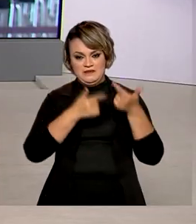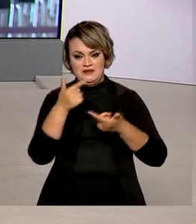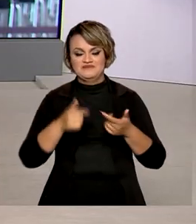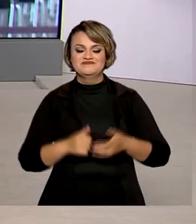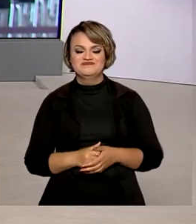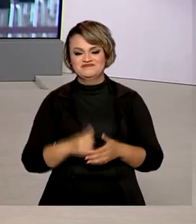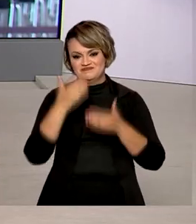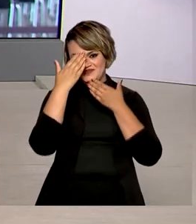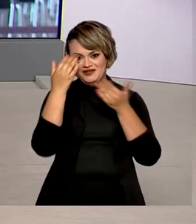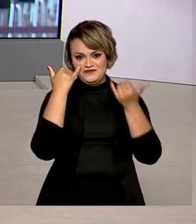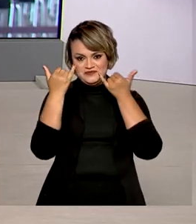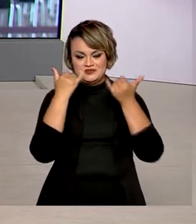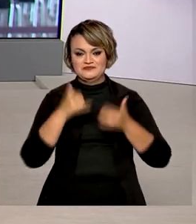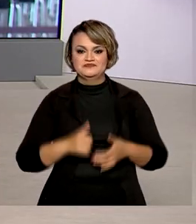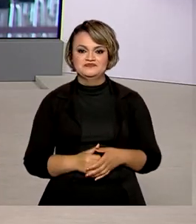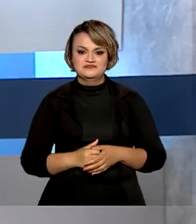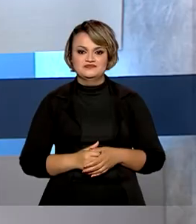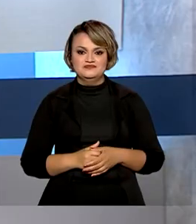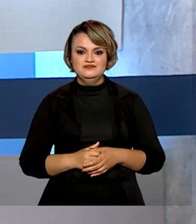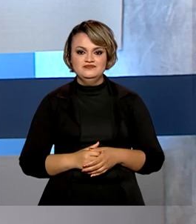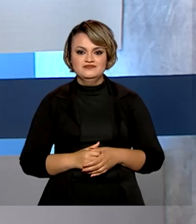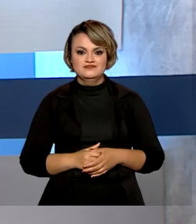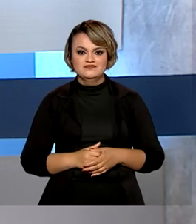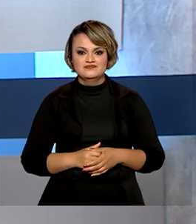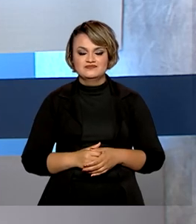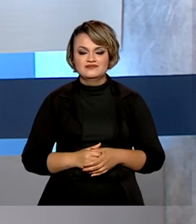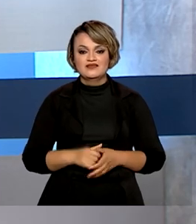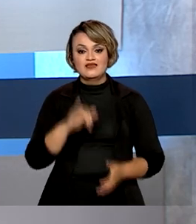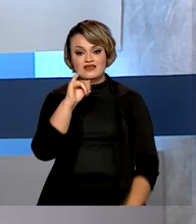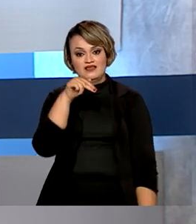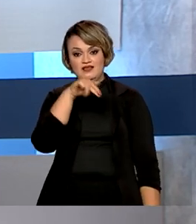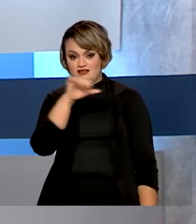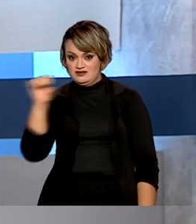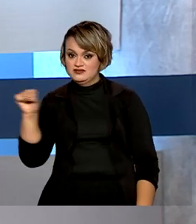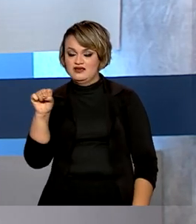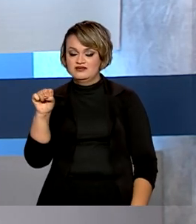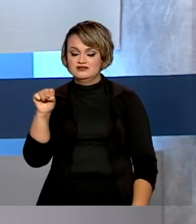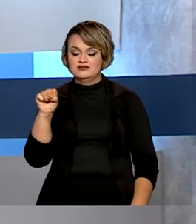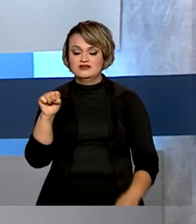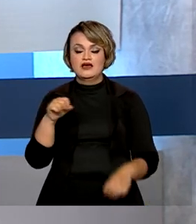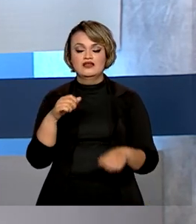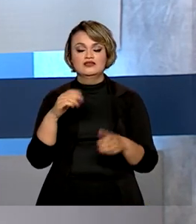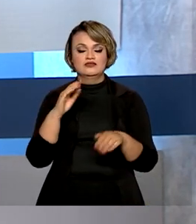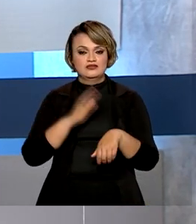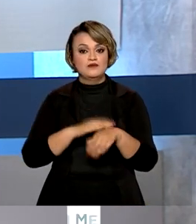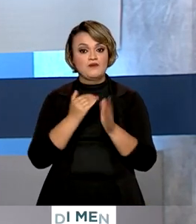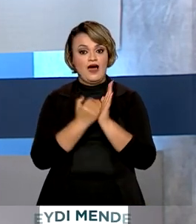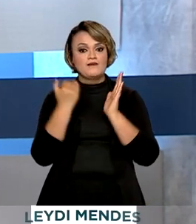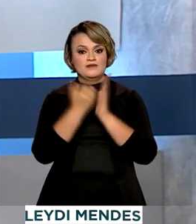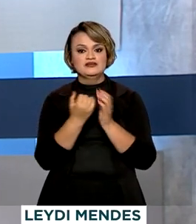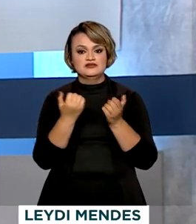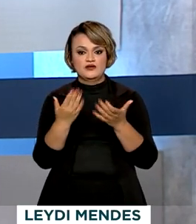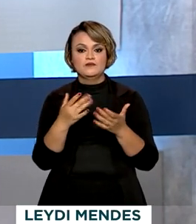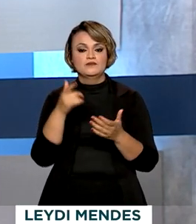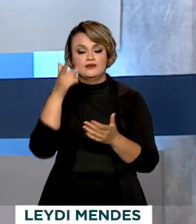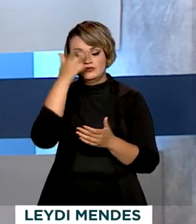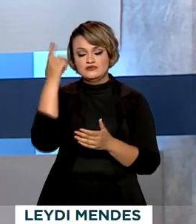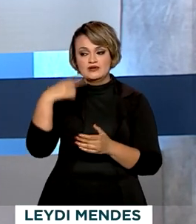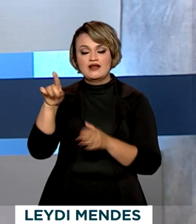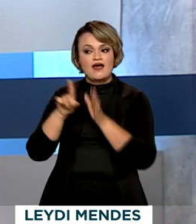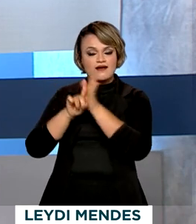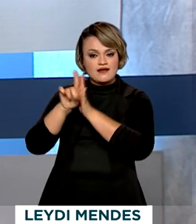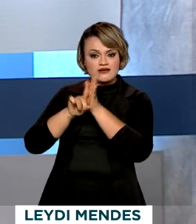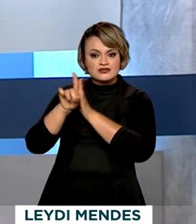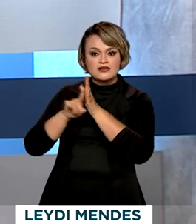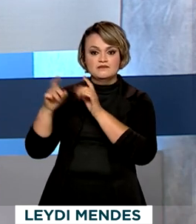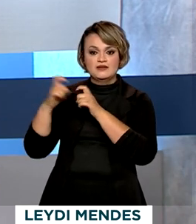Obrigada, Glauco, pelas informações. E o INSS prorrogou o prazo para a realização de perícia médica com